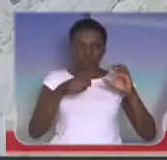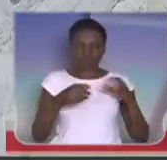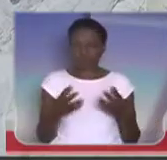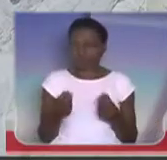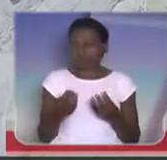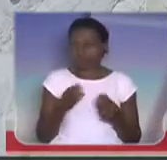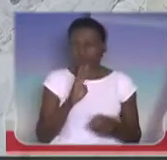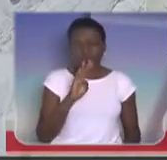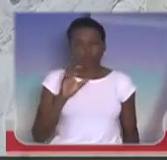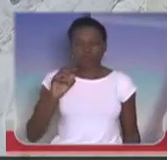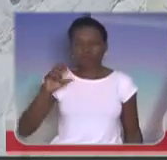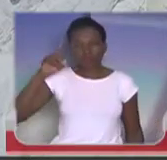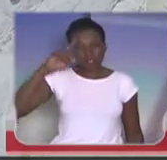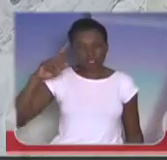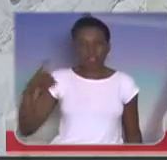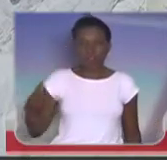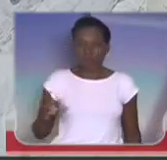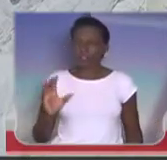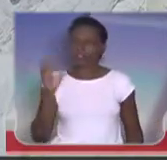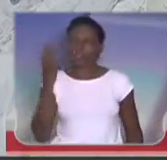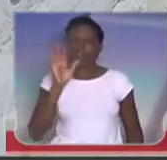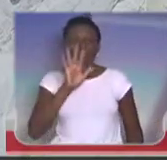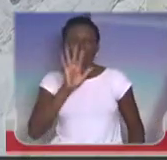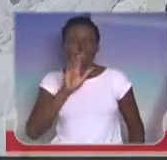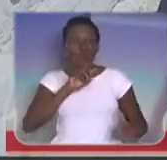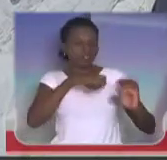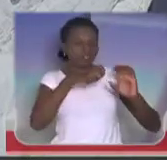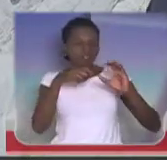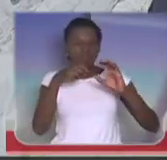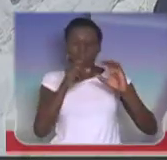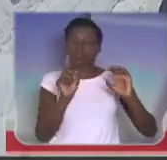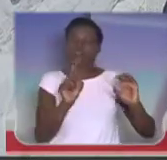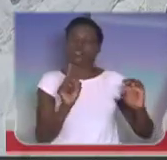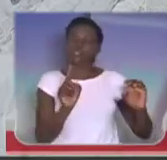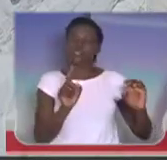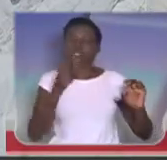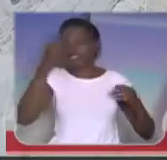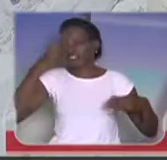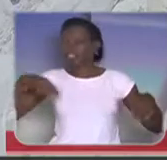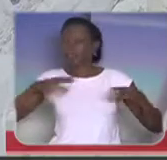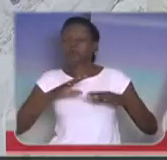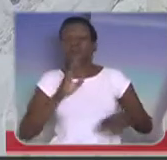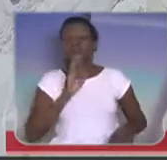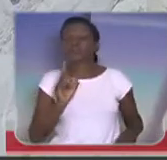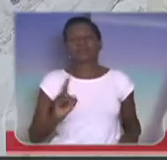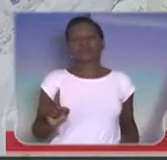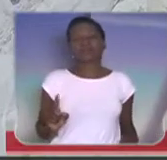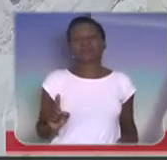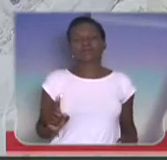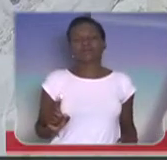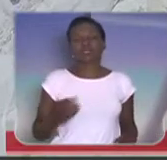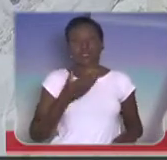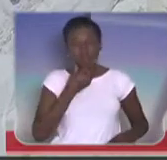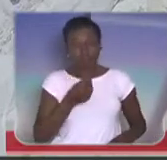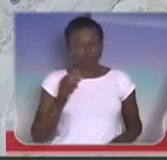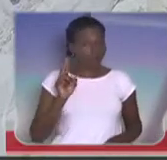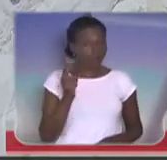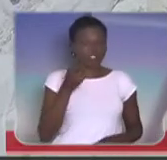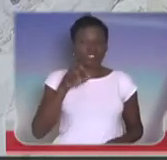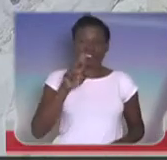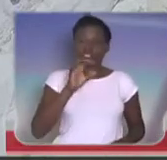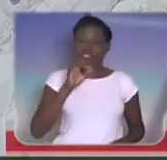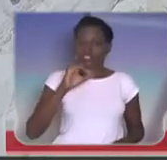de ocorrências que nós pegamos diariamente não são filmadas. Então, ela não tem a repercussão que deveria ter. Nesse caso, além do ato heróico do cabo Heitor